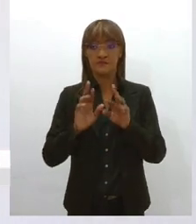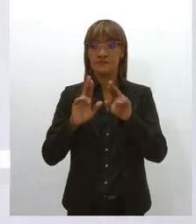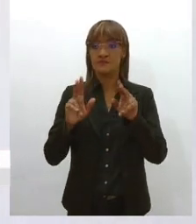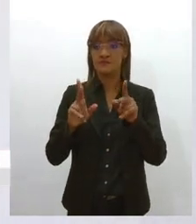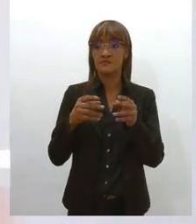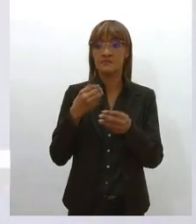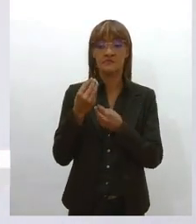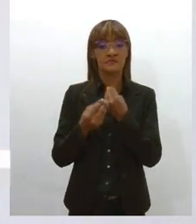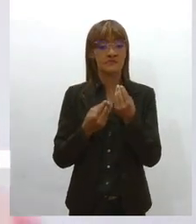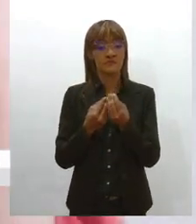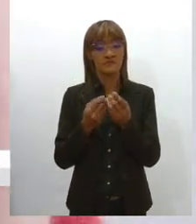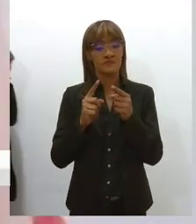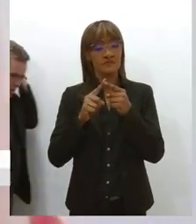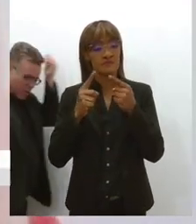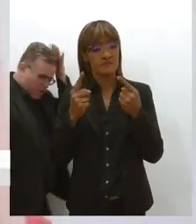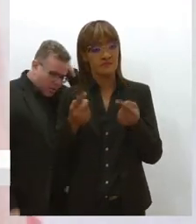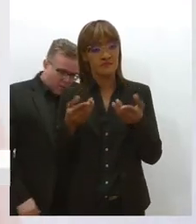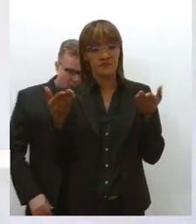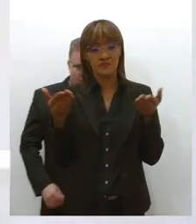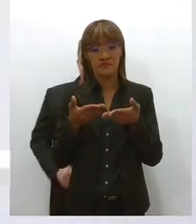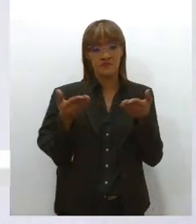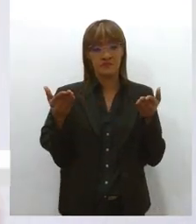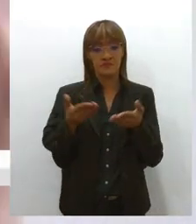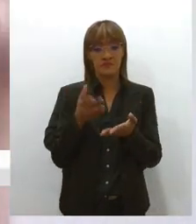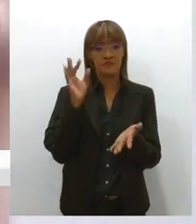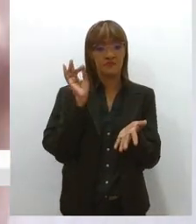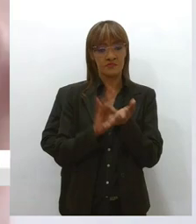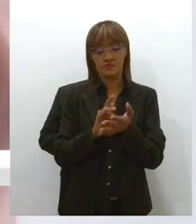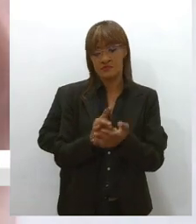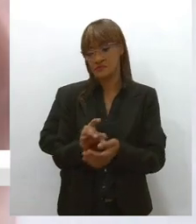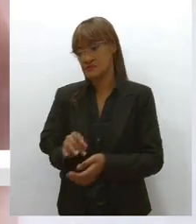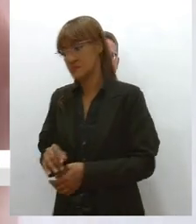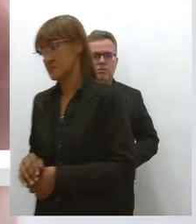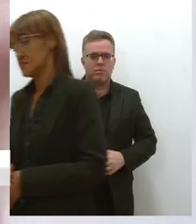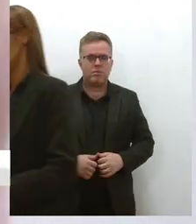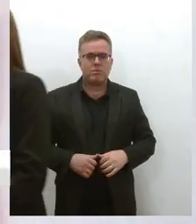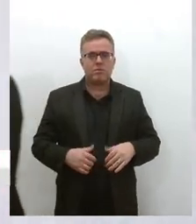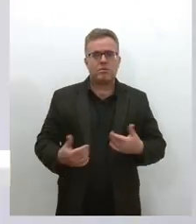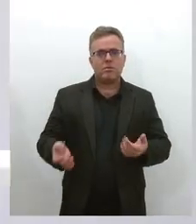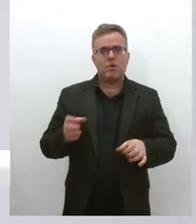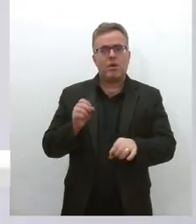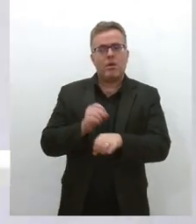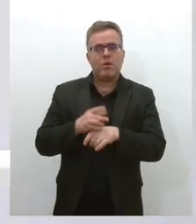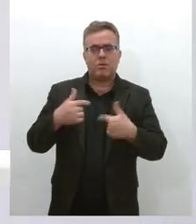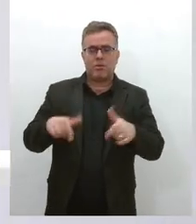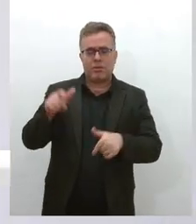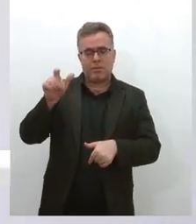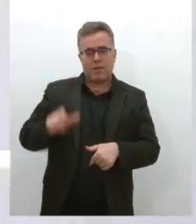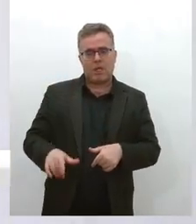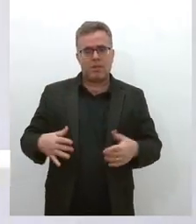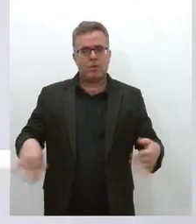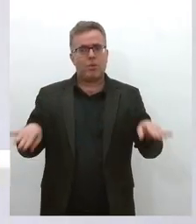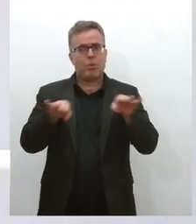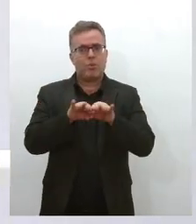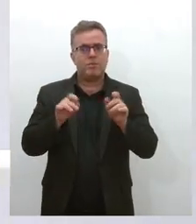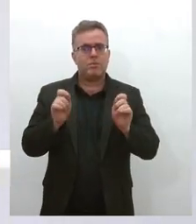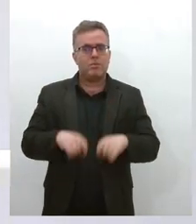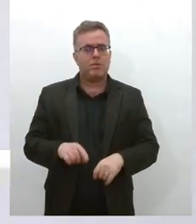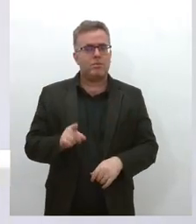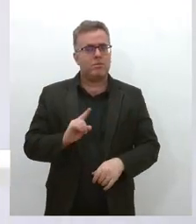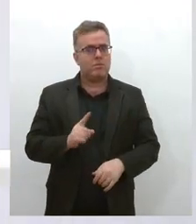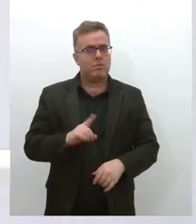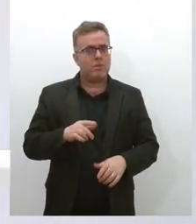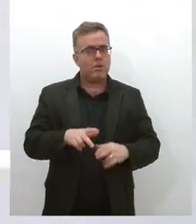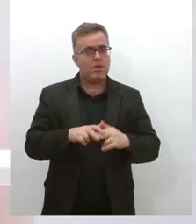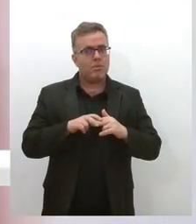só que esses entes, o trabalhador e o empregado, eles não estão em condição de igualdade, então, o que que acontece, nós tivemos o caso